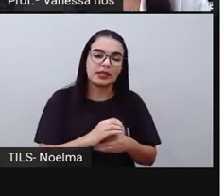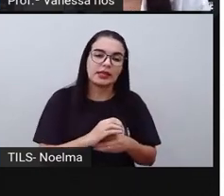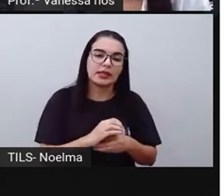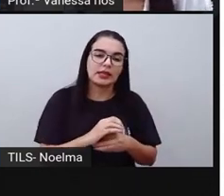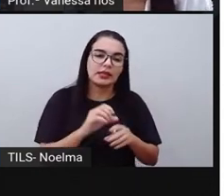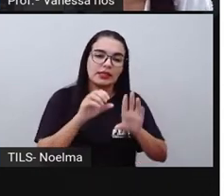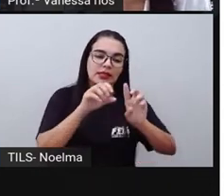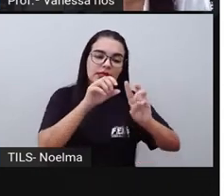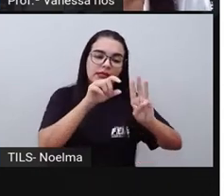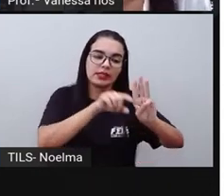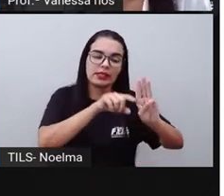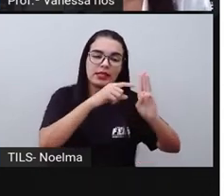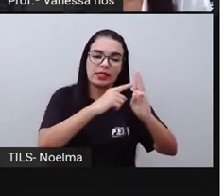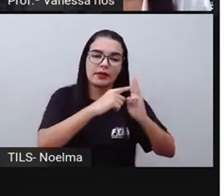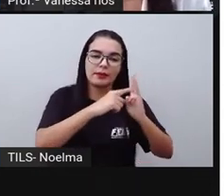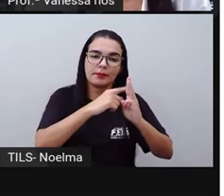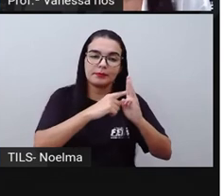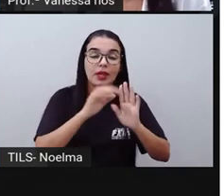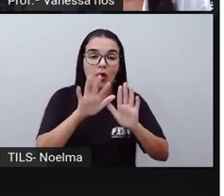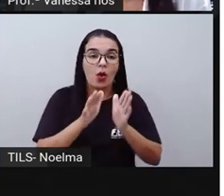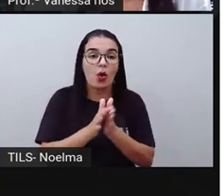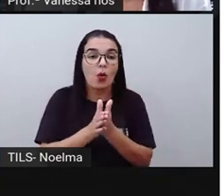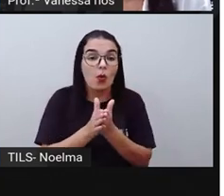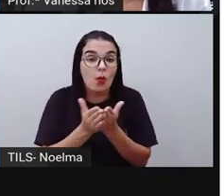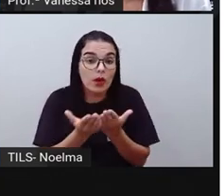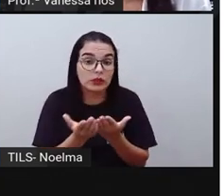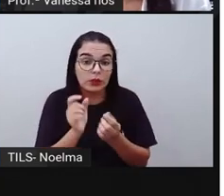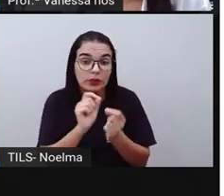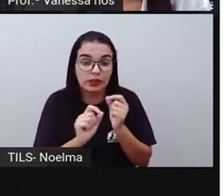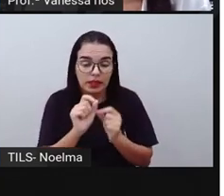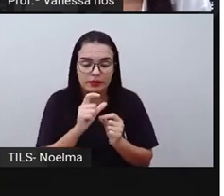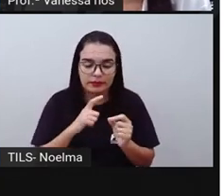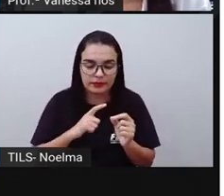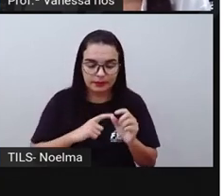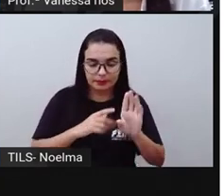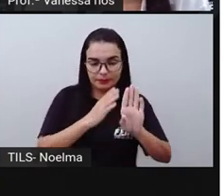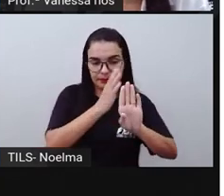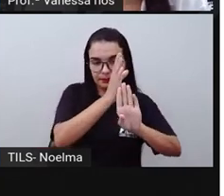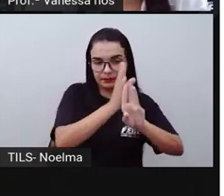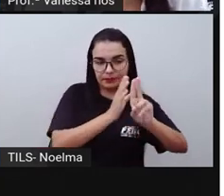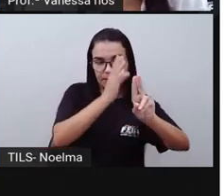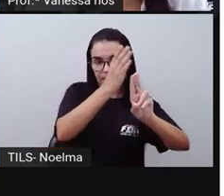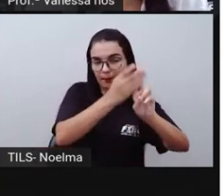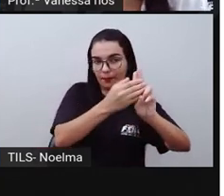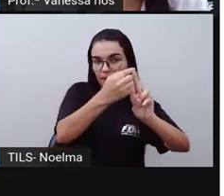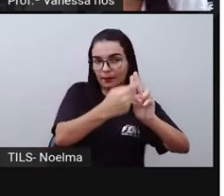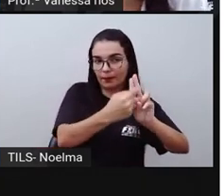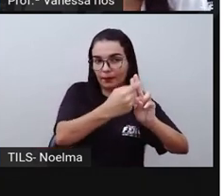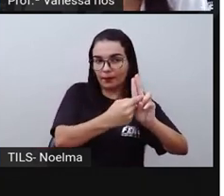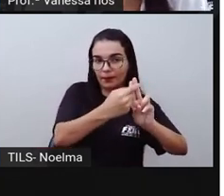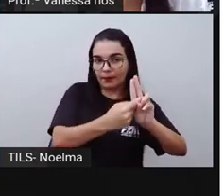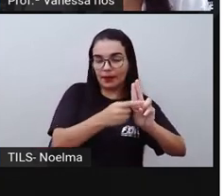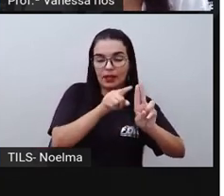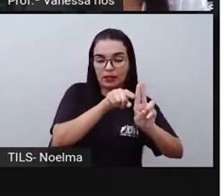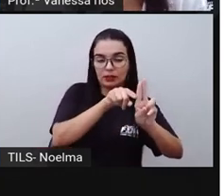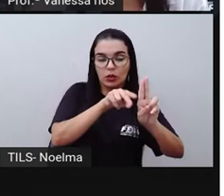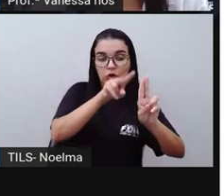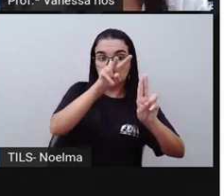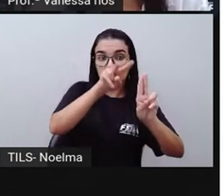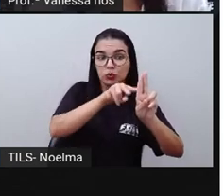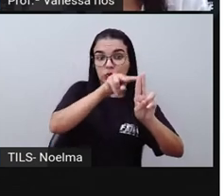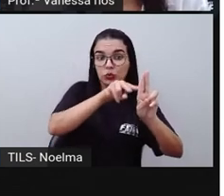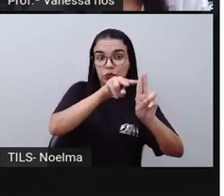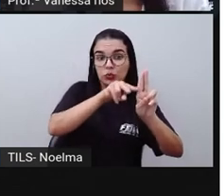que é muito importante. Quando a gente passa para a fila das dezenas, nós temos aqui 2 dezenas menos 3